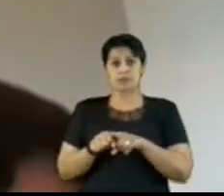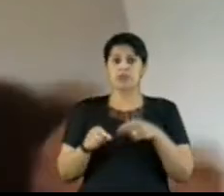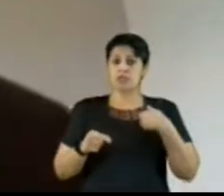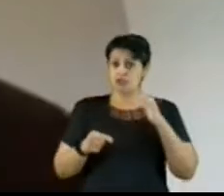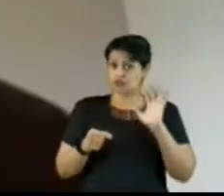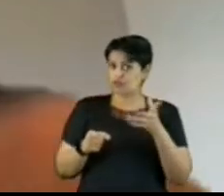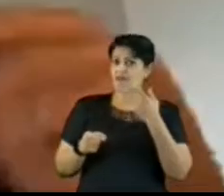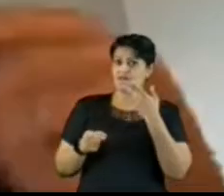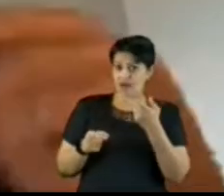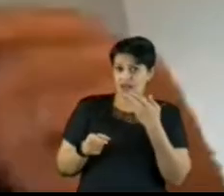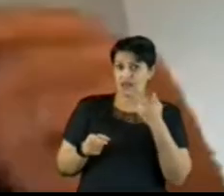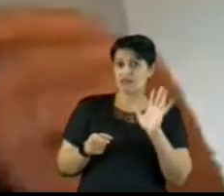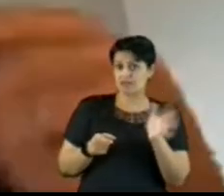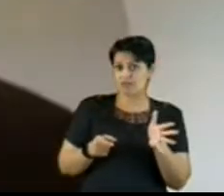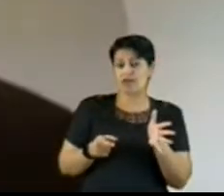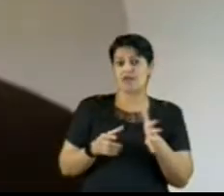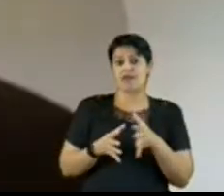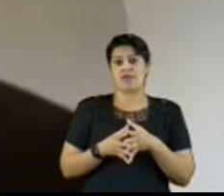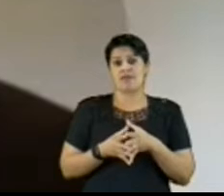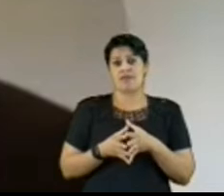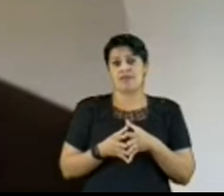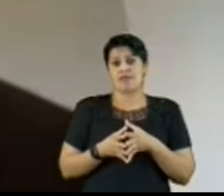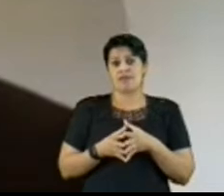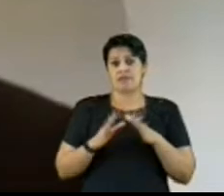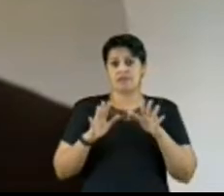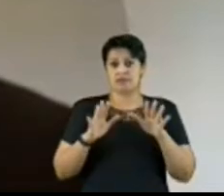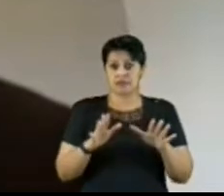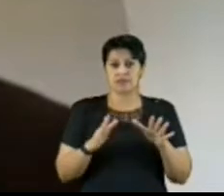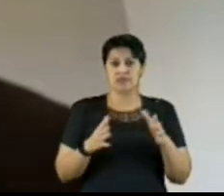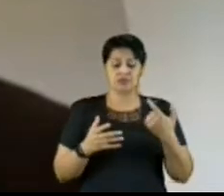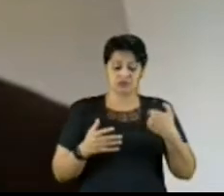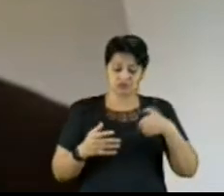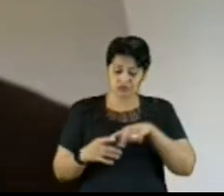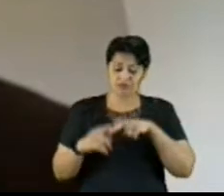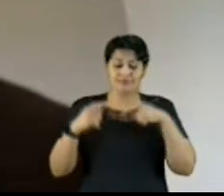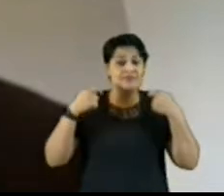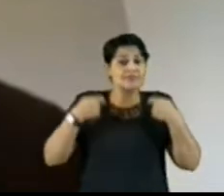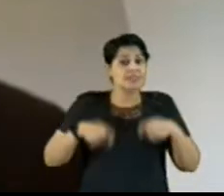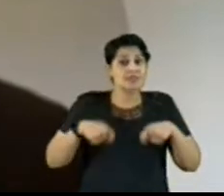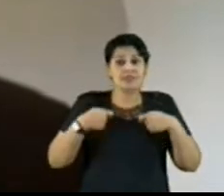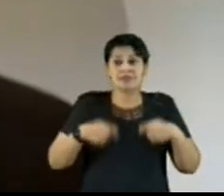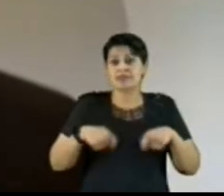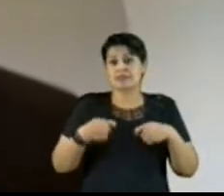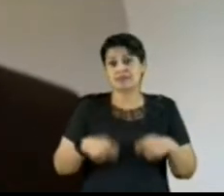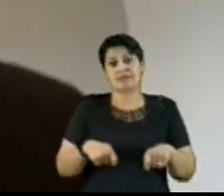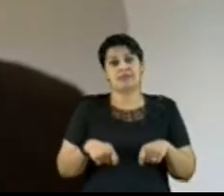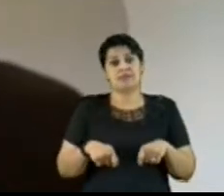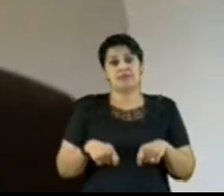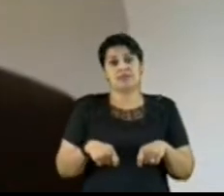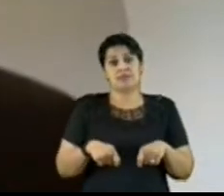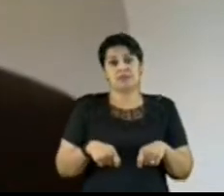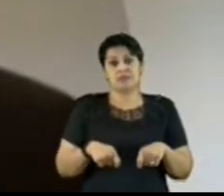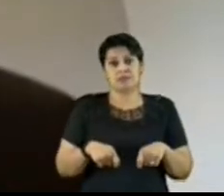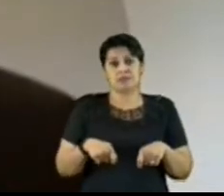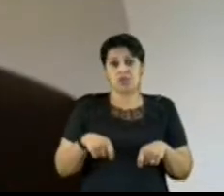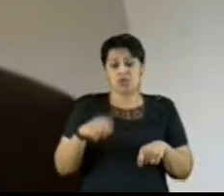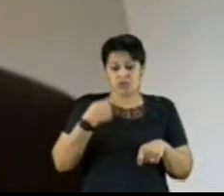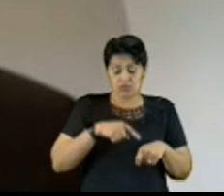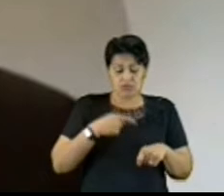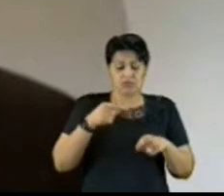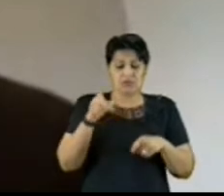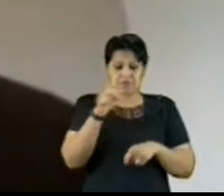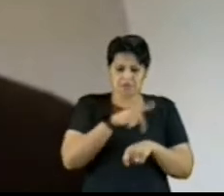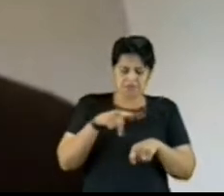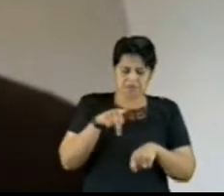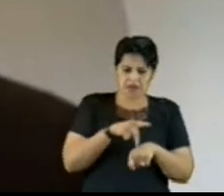há nenhuma chance para que alcancemos a condição de país com economia produtiva,